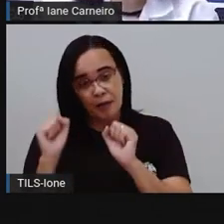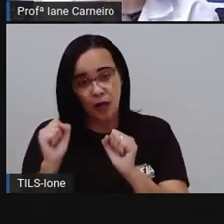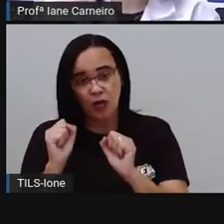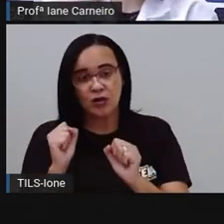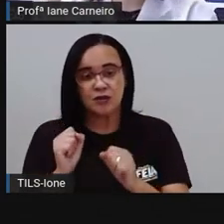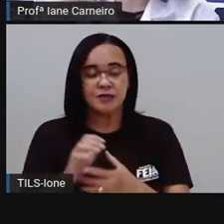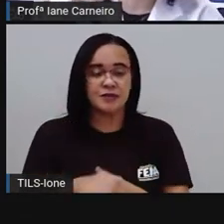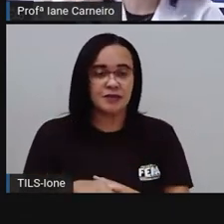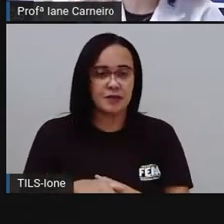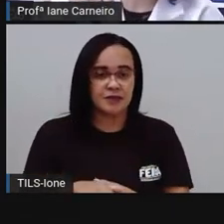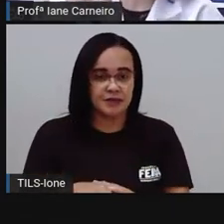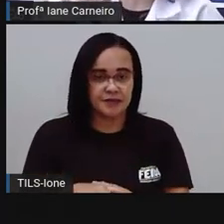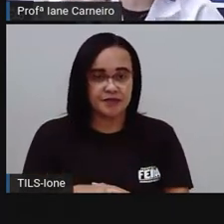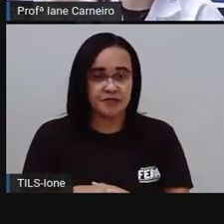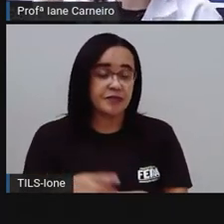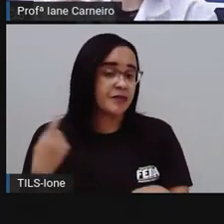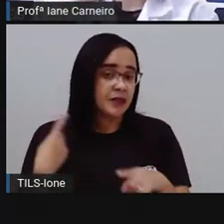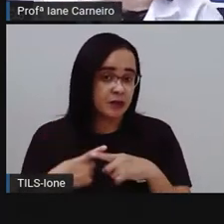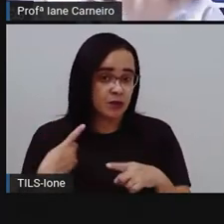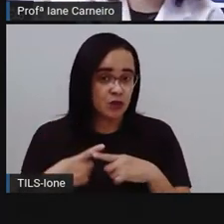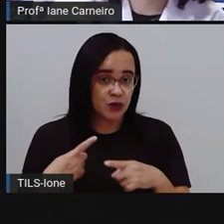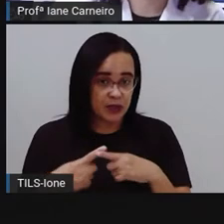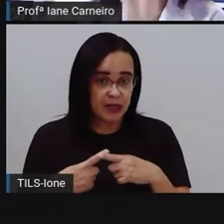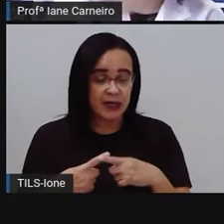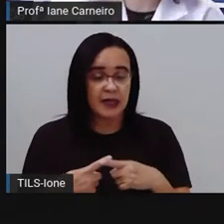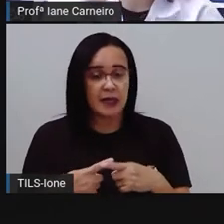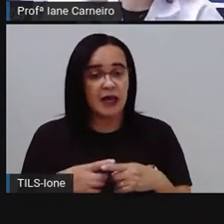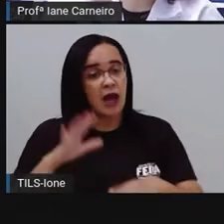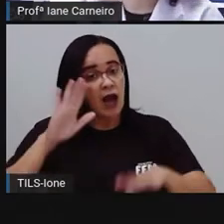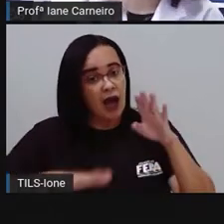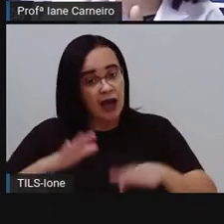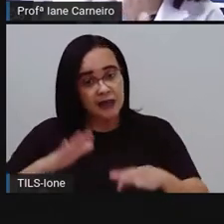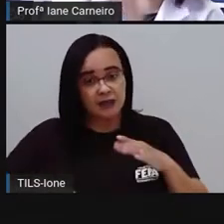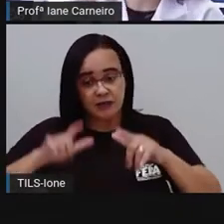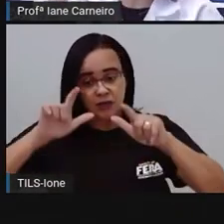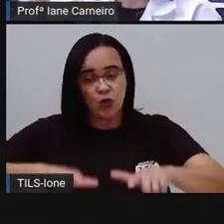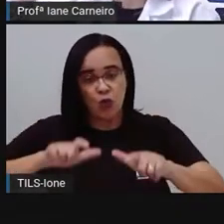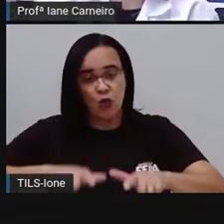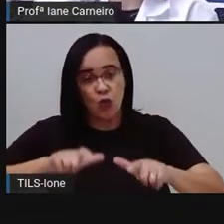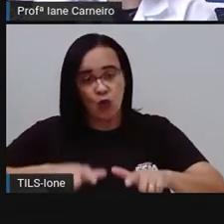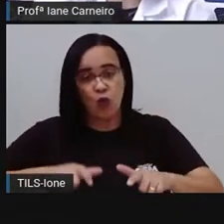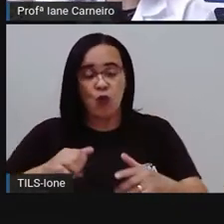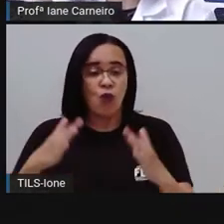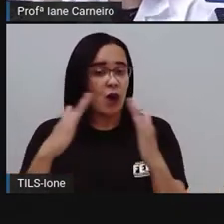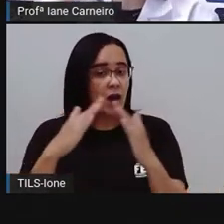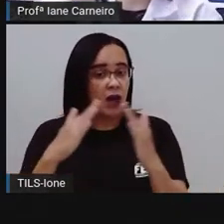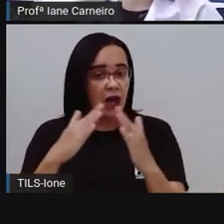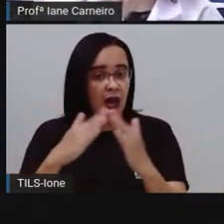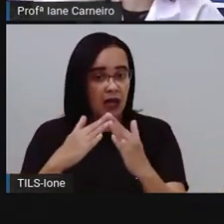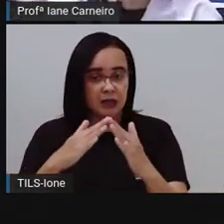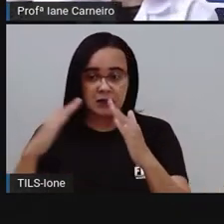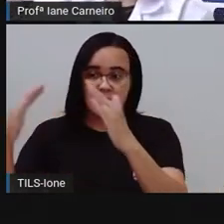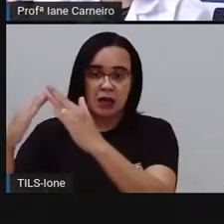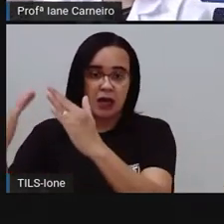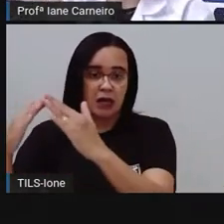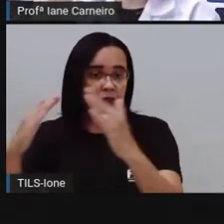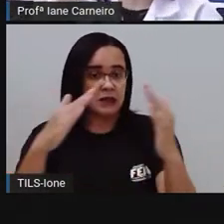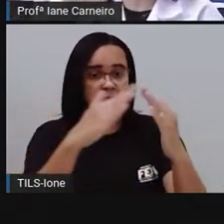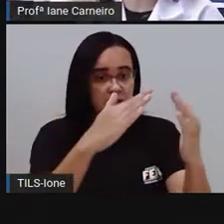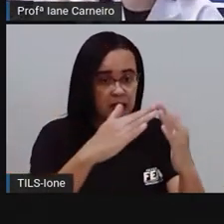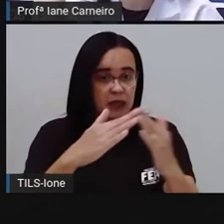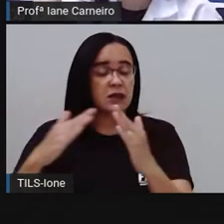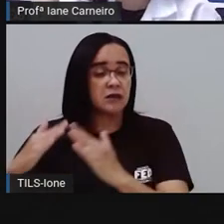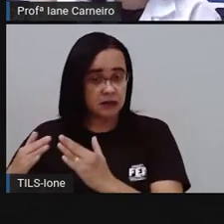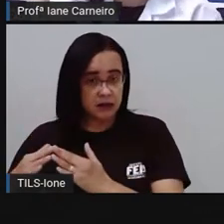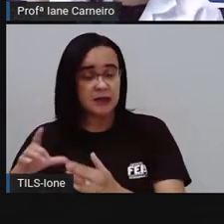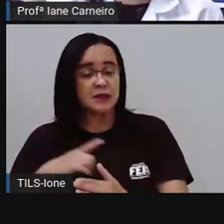No mesmo terreno tem duas casas, então, é a casa... O número, por exemplo, o número 1, e tem a outra casa que é o número 1A, né? Que